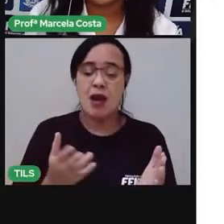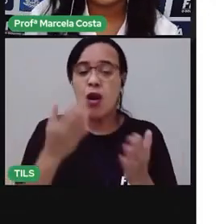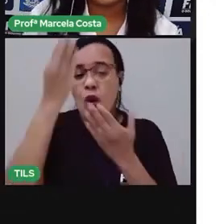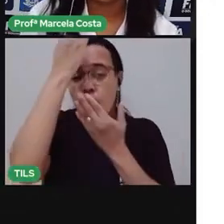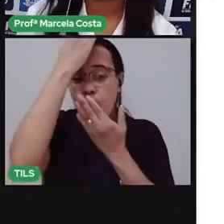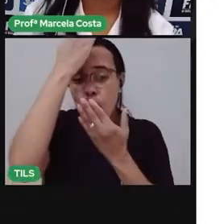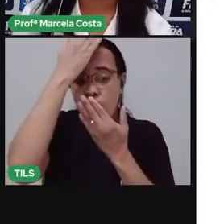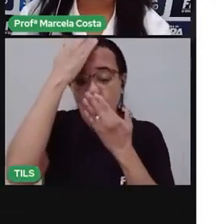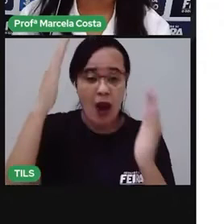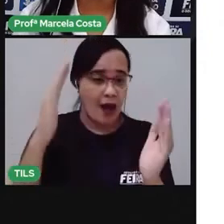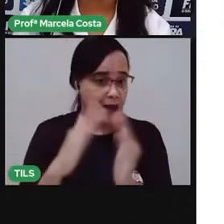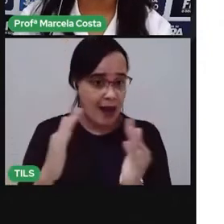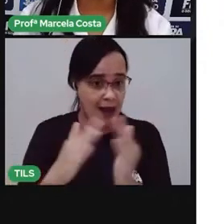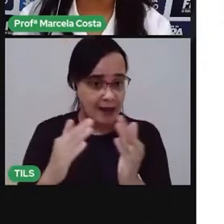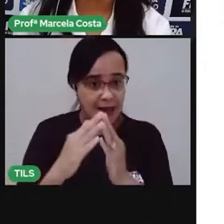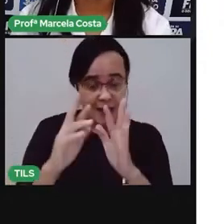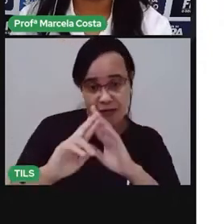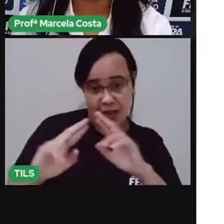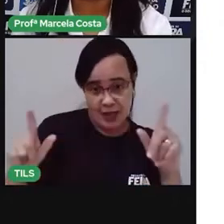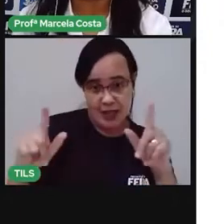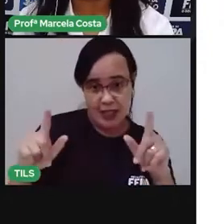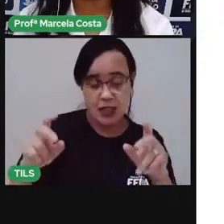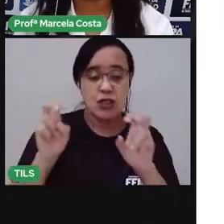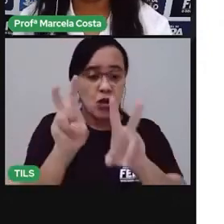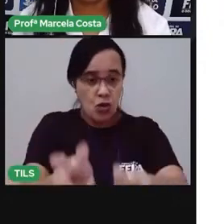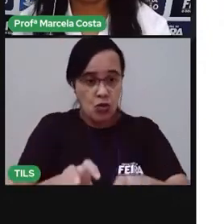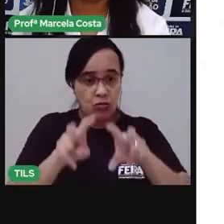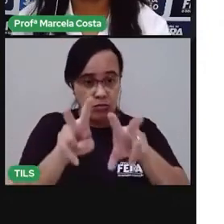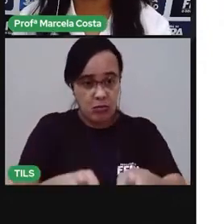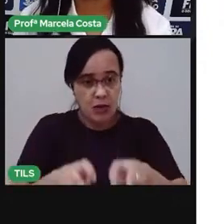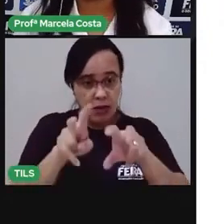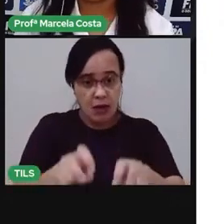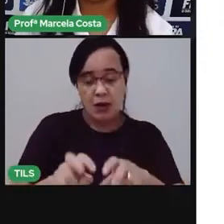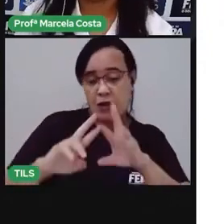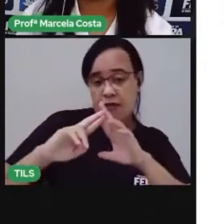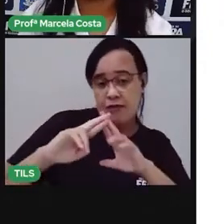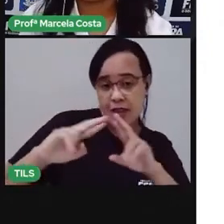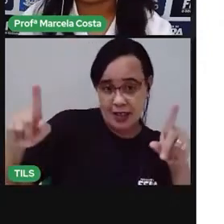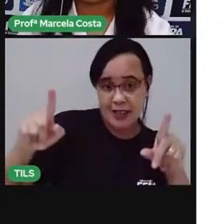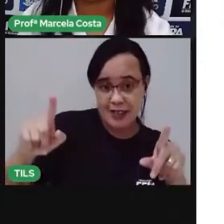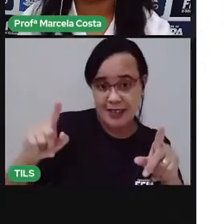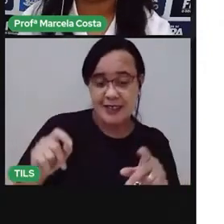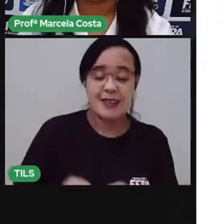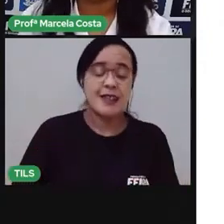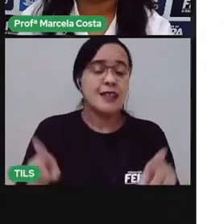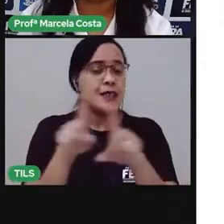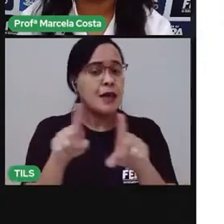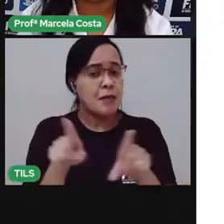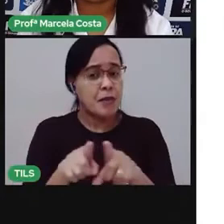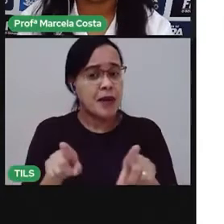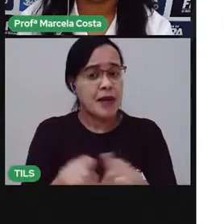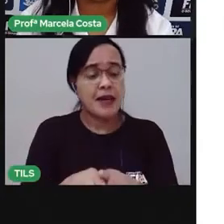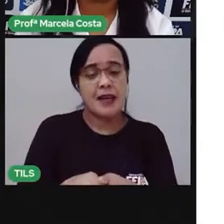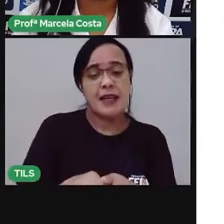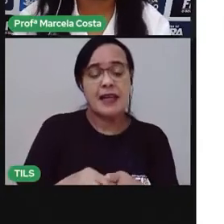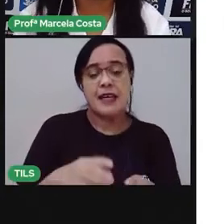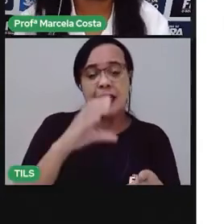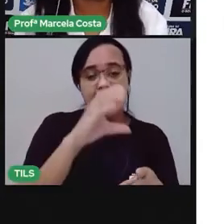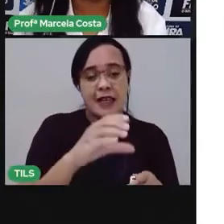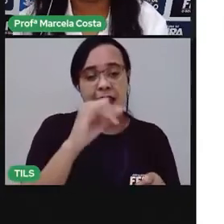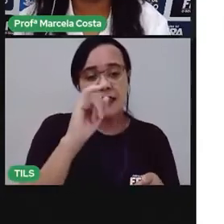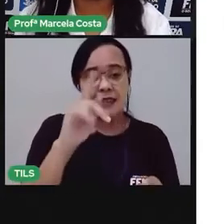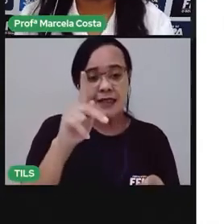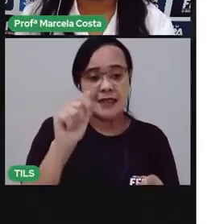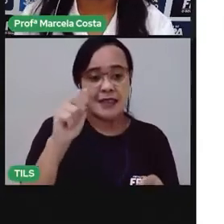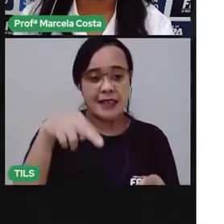cigana. Vimos também que existem casas que são separadas por paredes, os ambientes, e